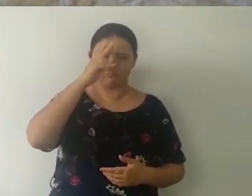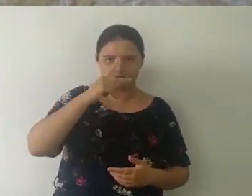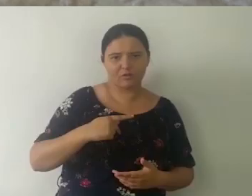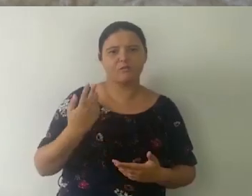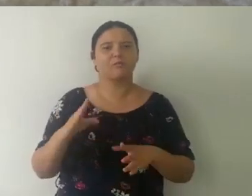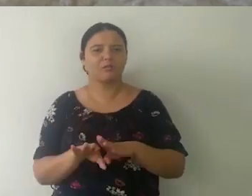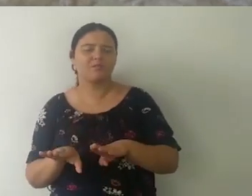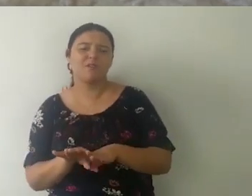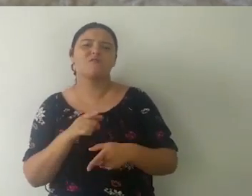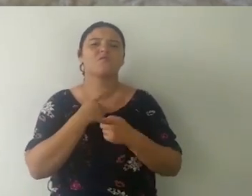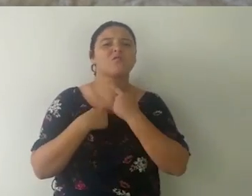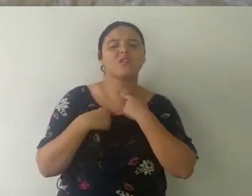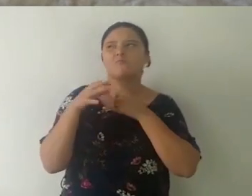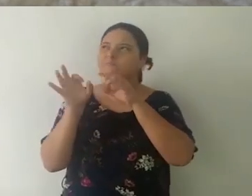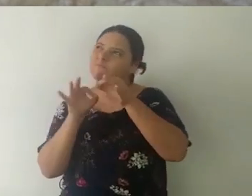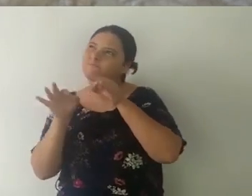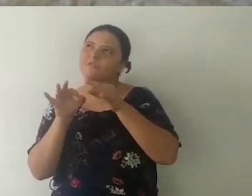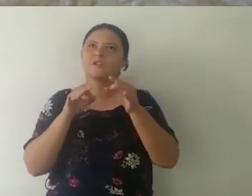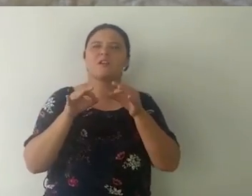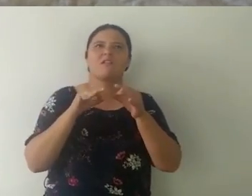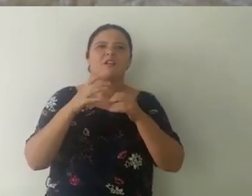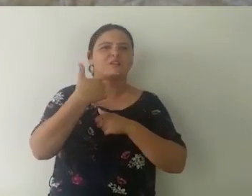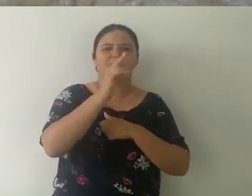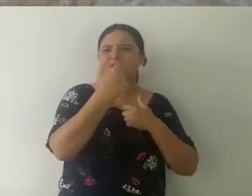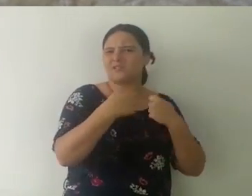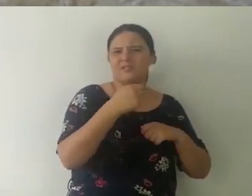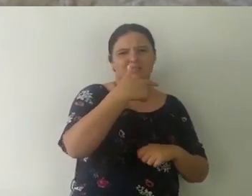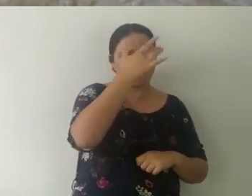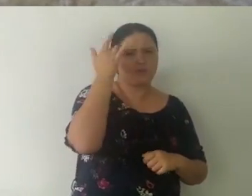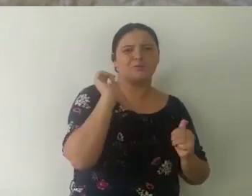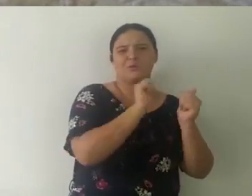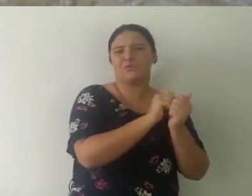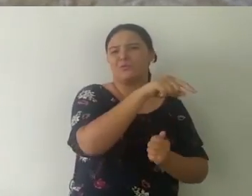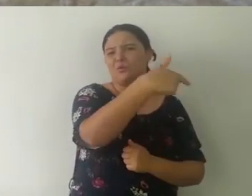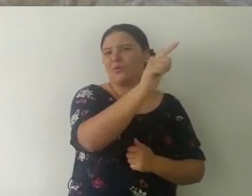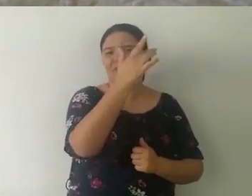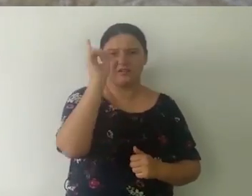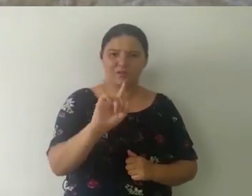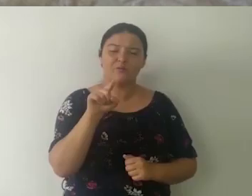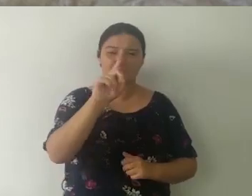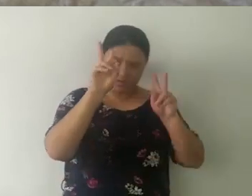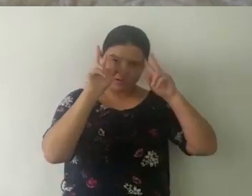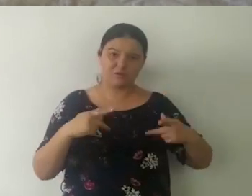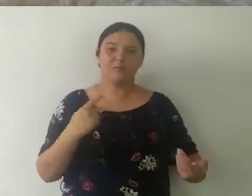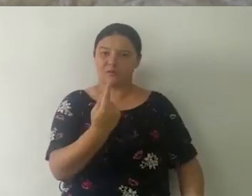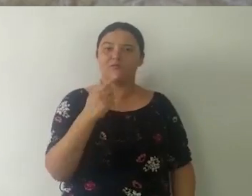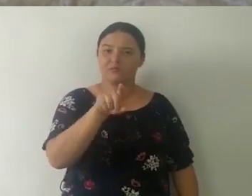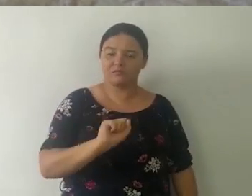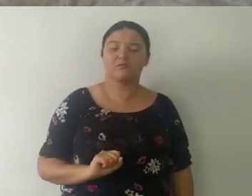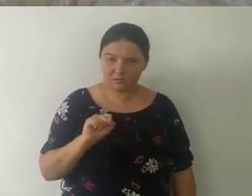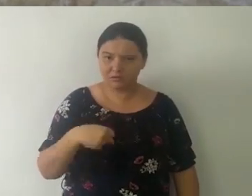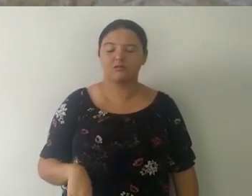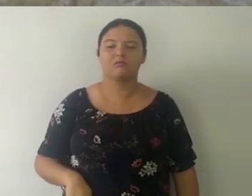Ter amigos, ter vontade, fazer planos que não envolvam necessariamente um parceiro. Porque você é um